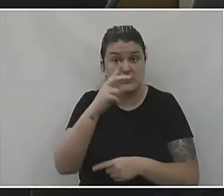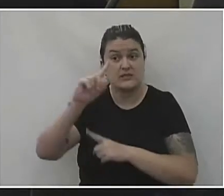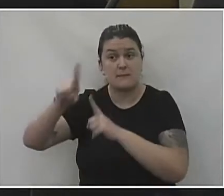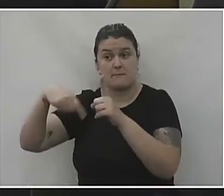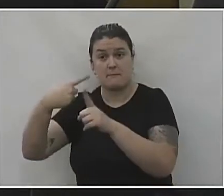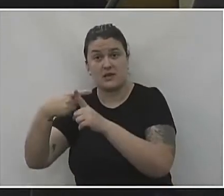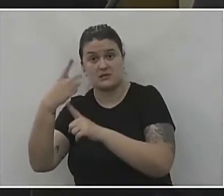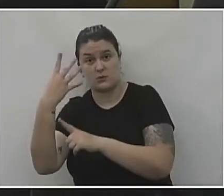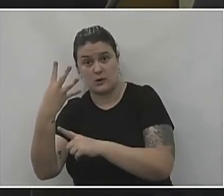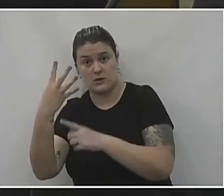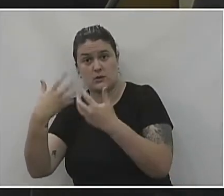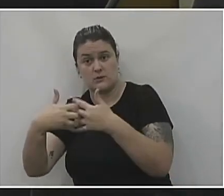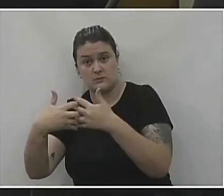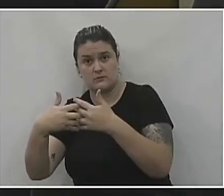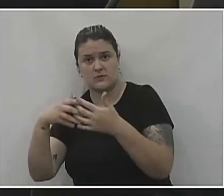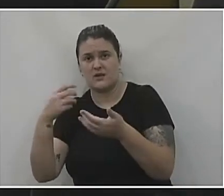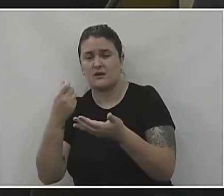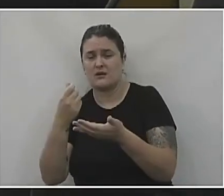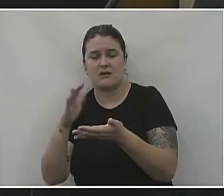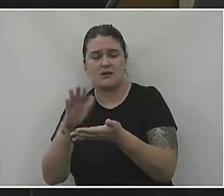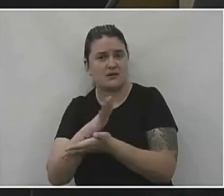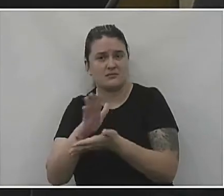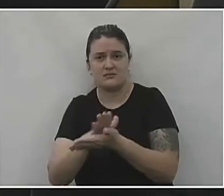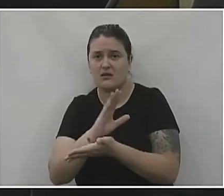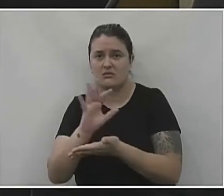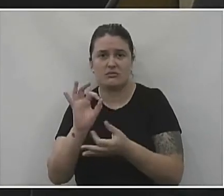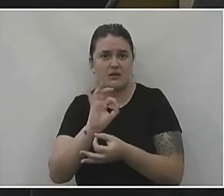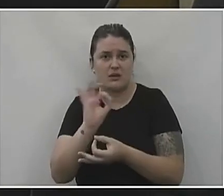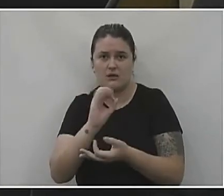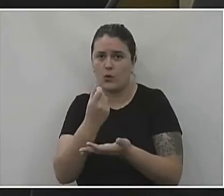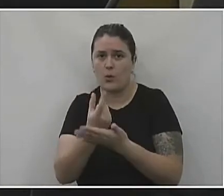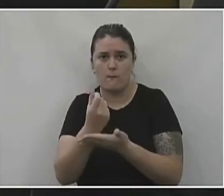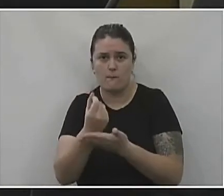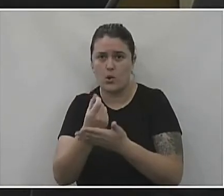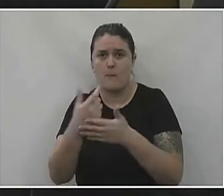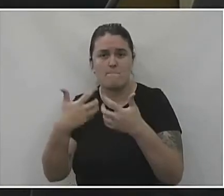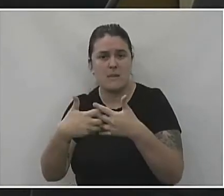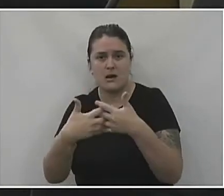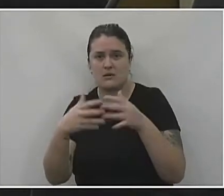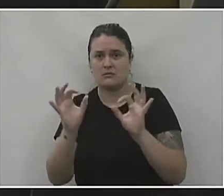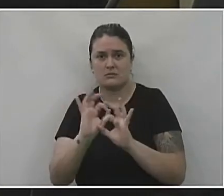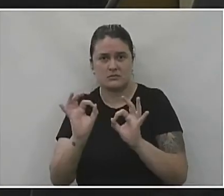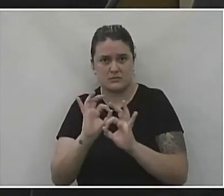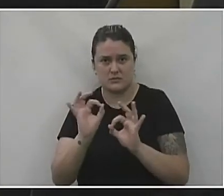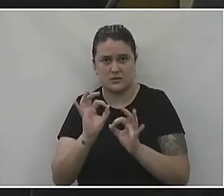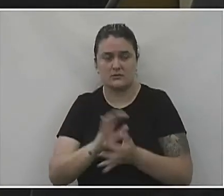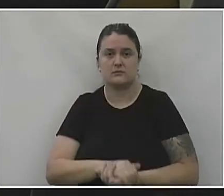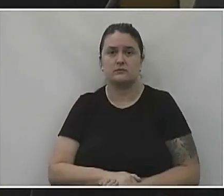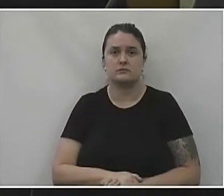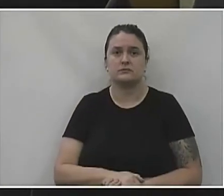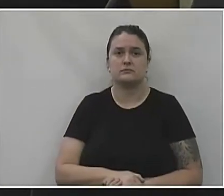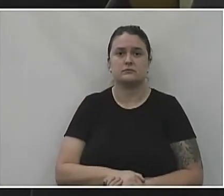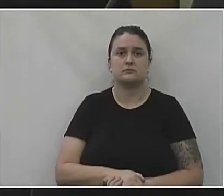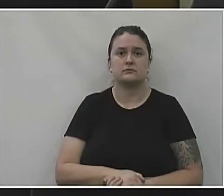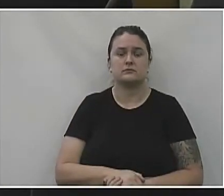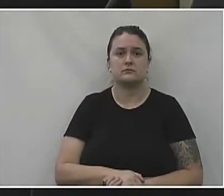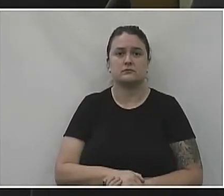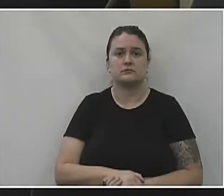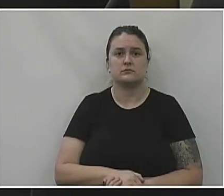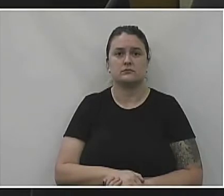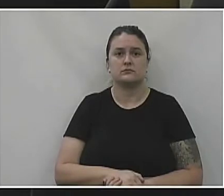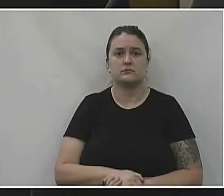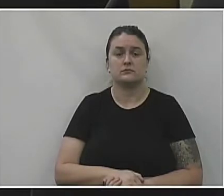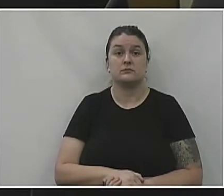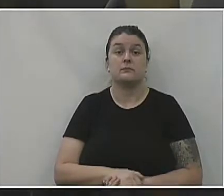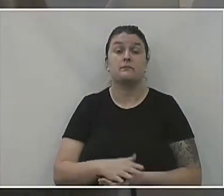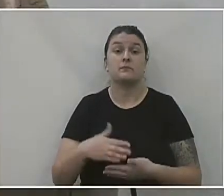quatro, certo? Não foi gasto nenhum centavo em comprar nenhum equipamento, né? É que já...